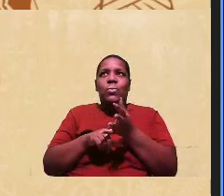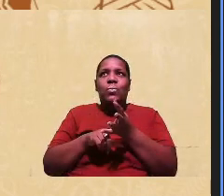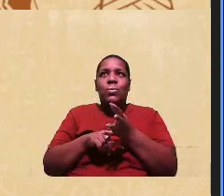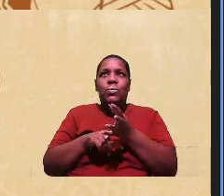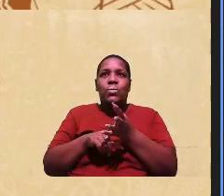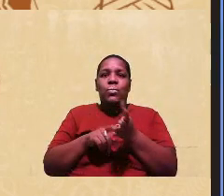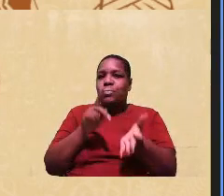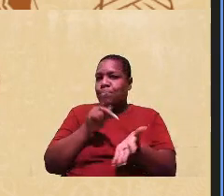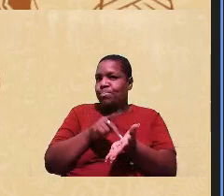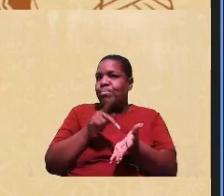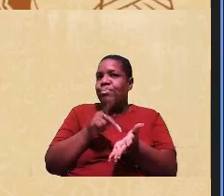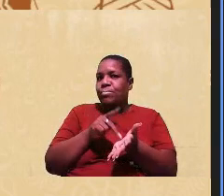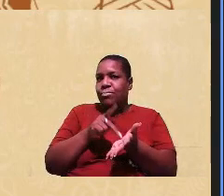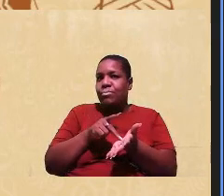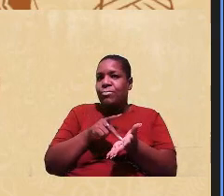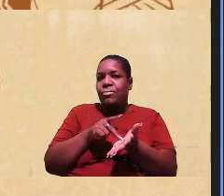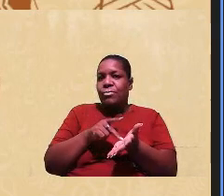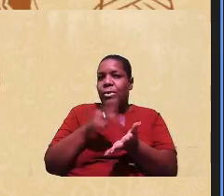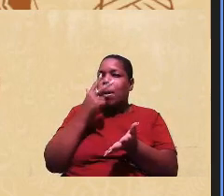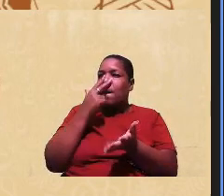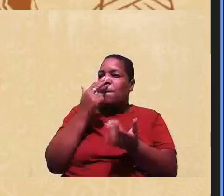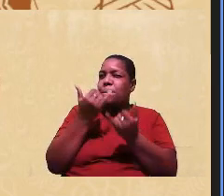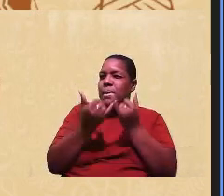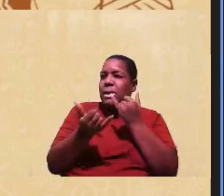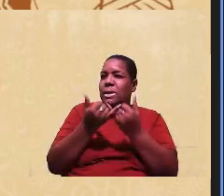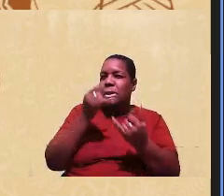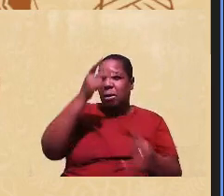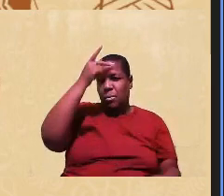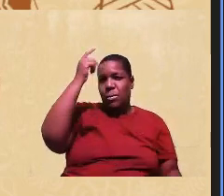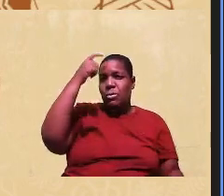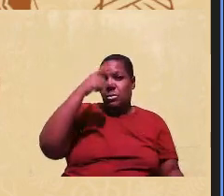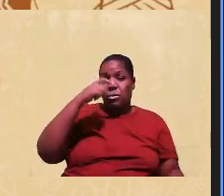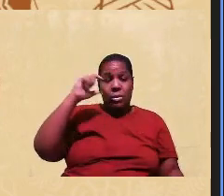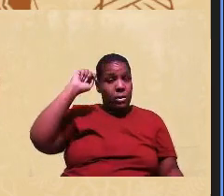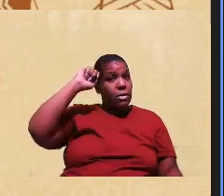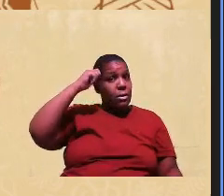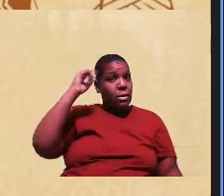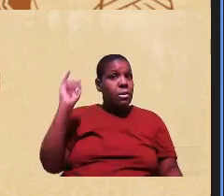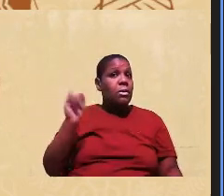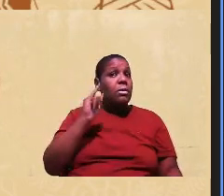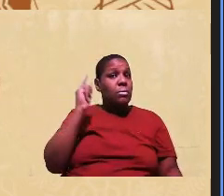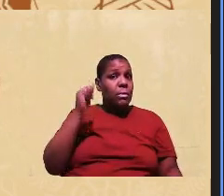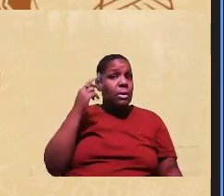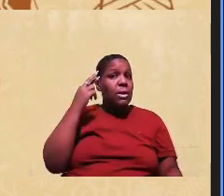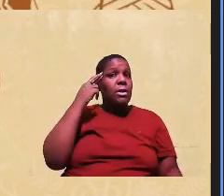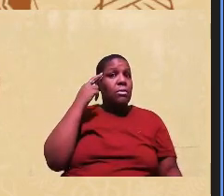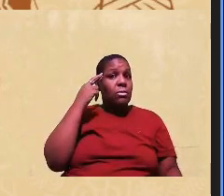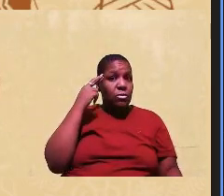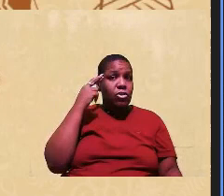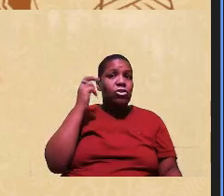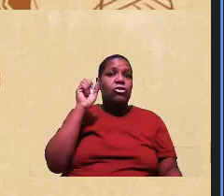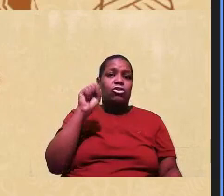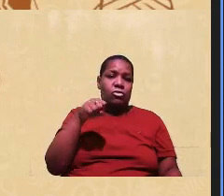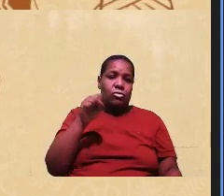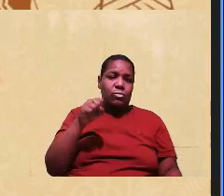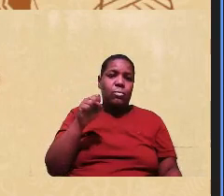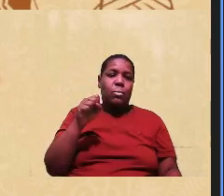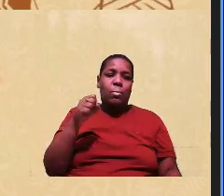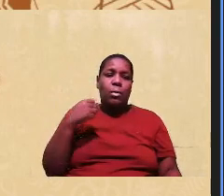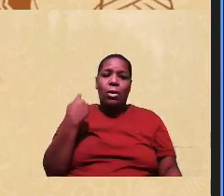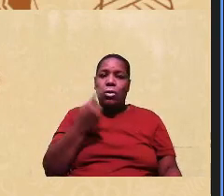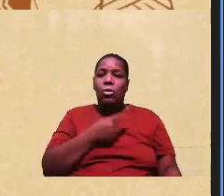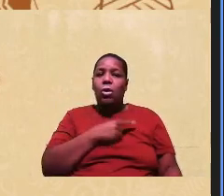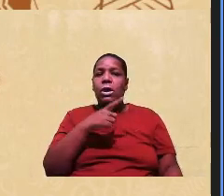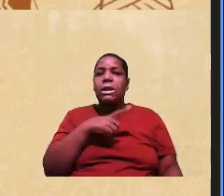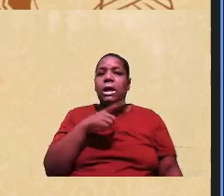reais para se parecer com pessoas negras, então, muito importante refletir sobre isso também. Nós temos um outro